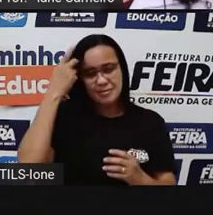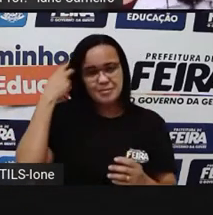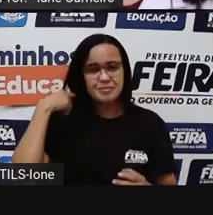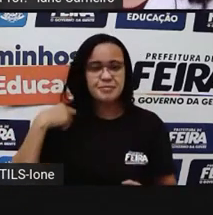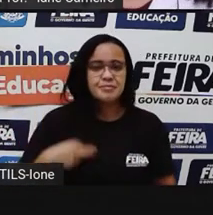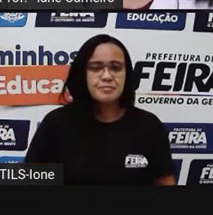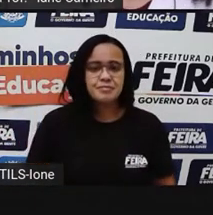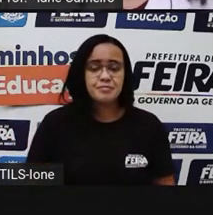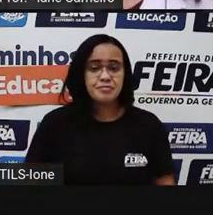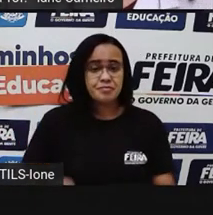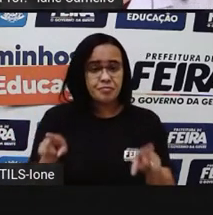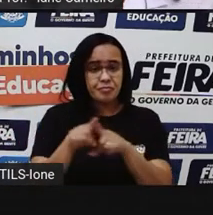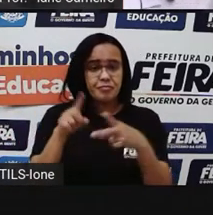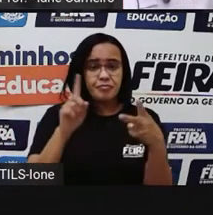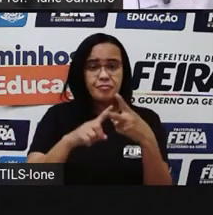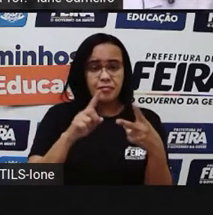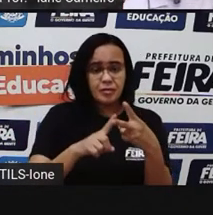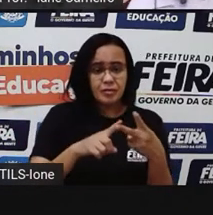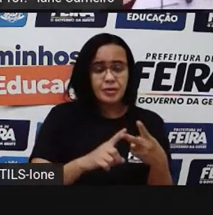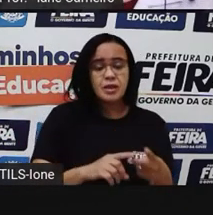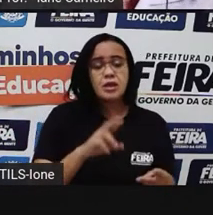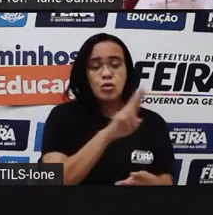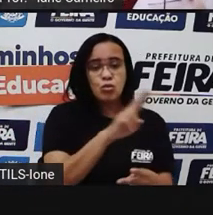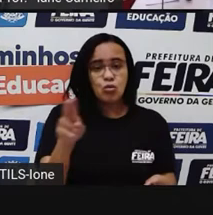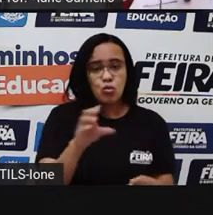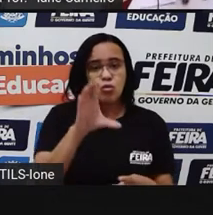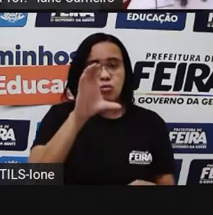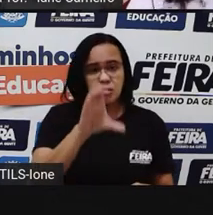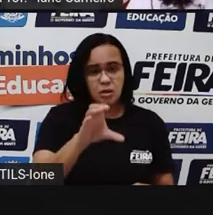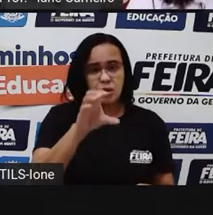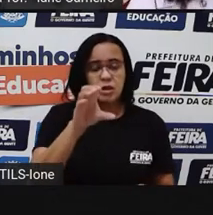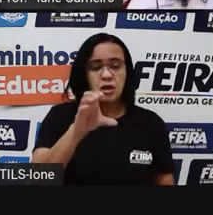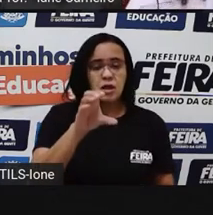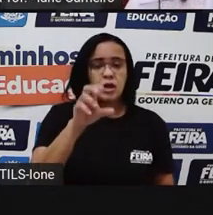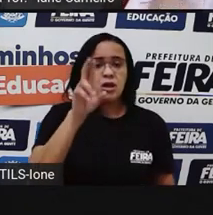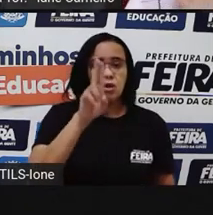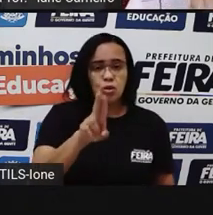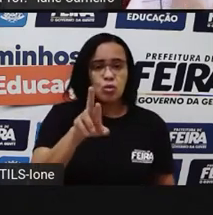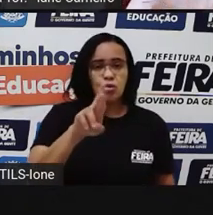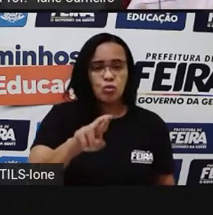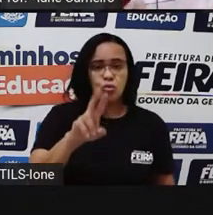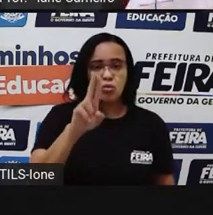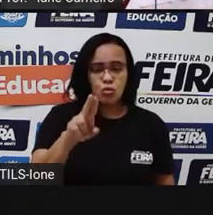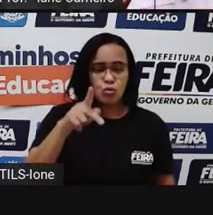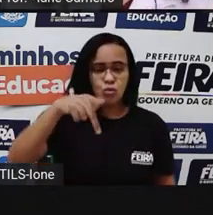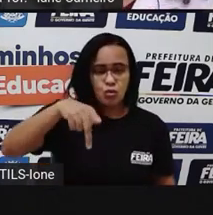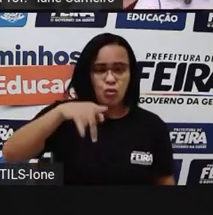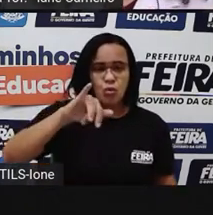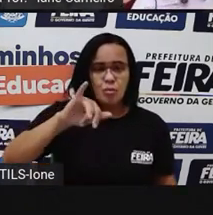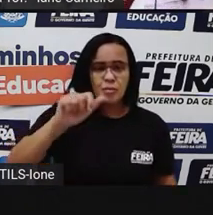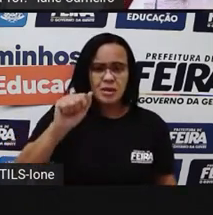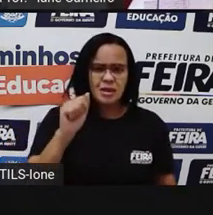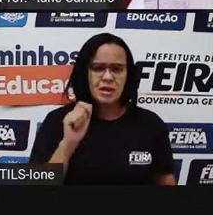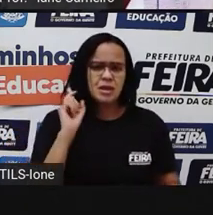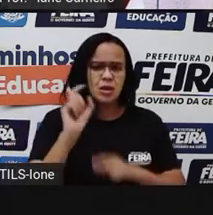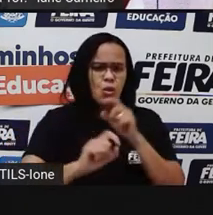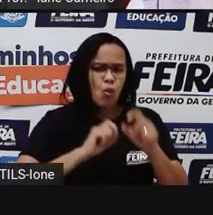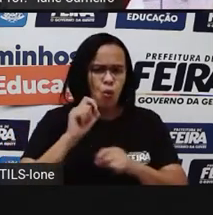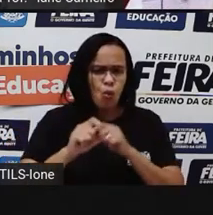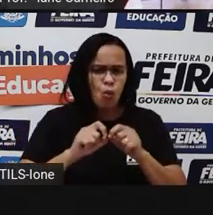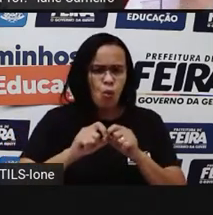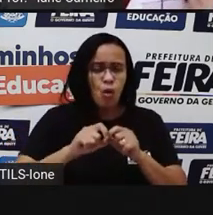Então, aqui, o Curupira, né, olha só as características do Curupira. Ele também é um protetor da natureza,